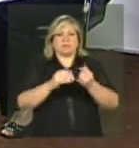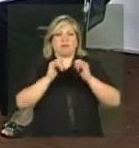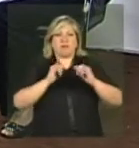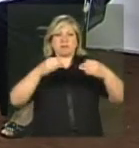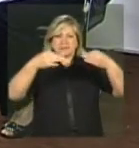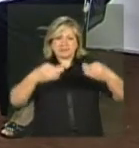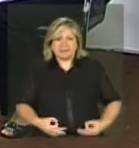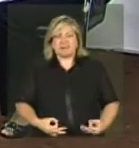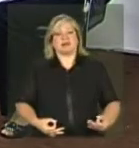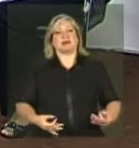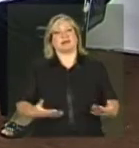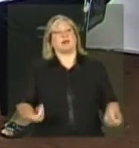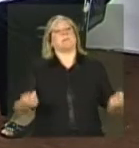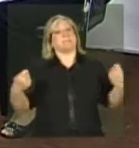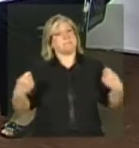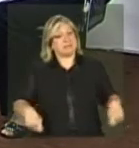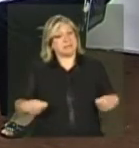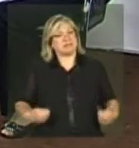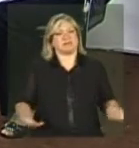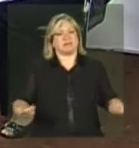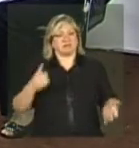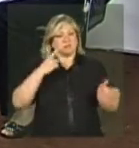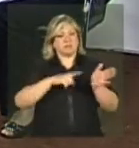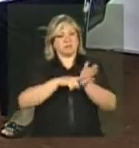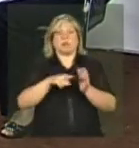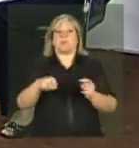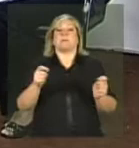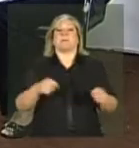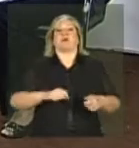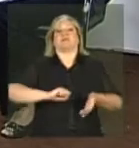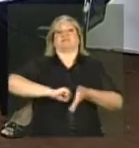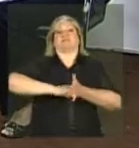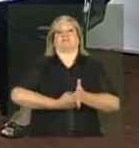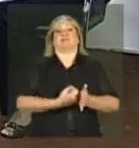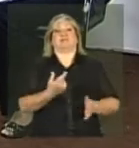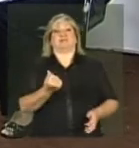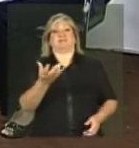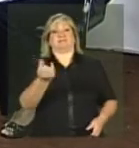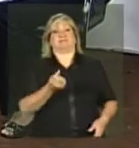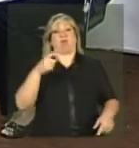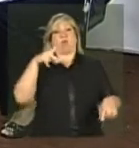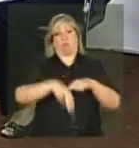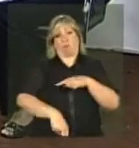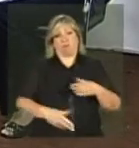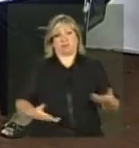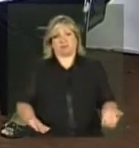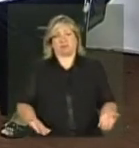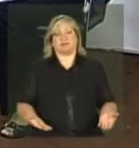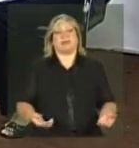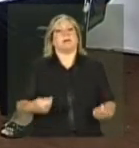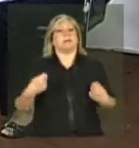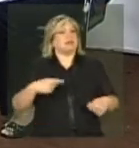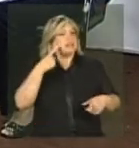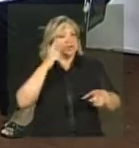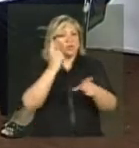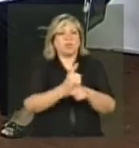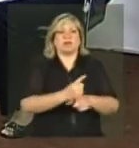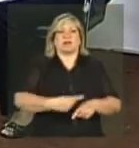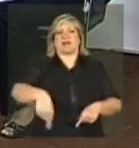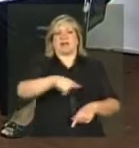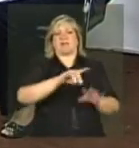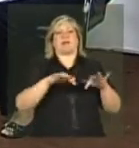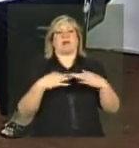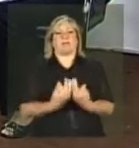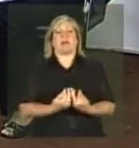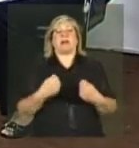de fazer uma iniciativa de bloqueio do benefício para, antes de tudo, tentarmos encontrar essa família, esse chamamento. A gente quer